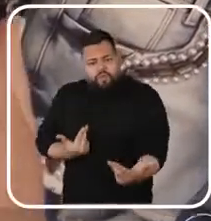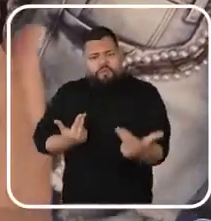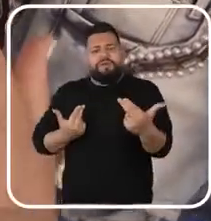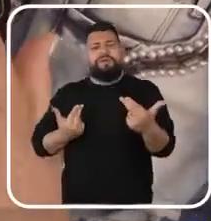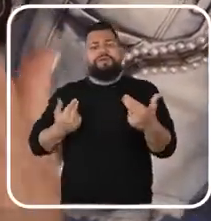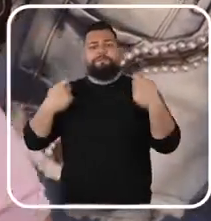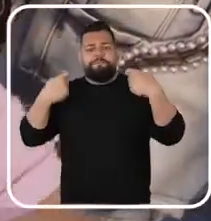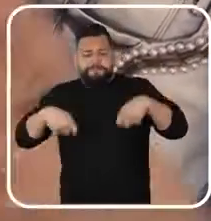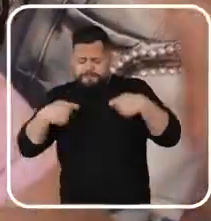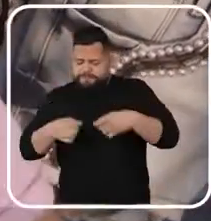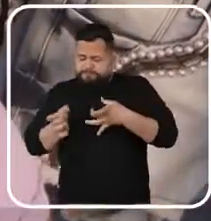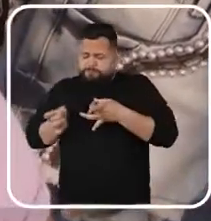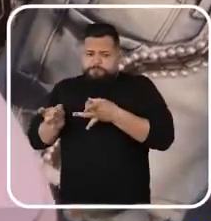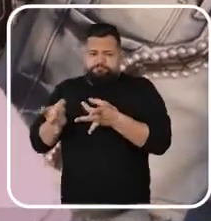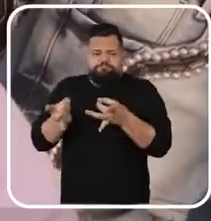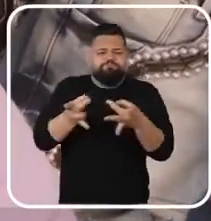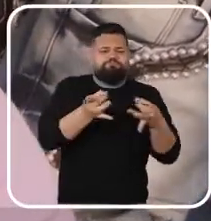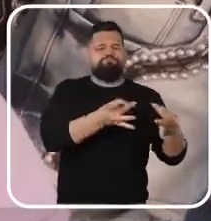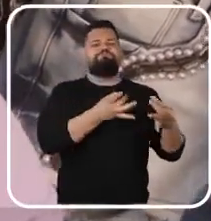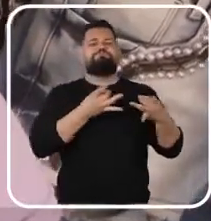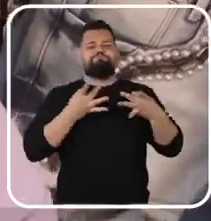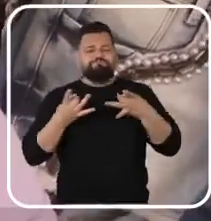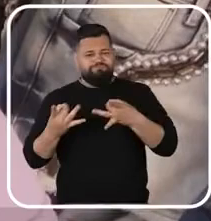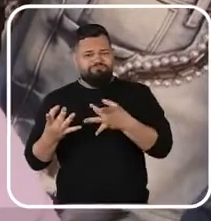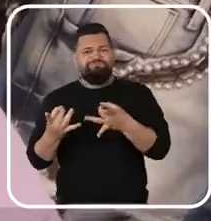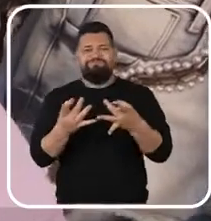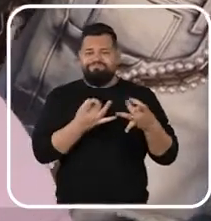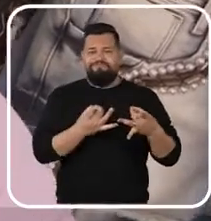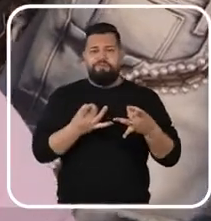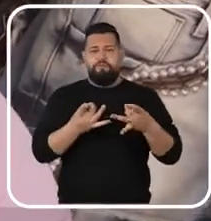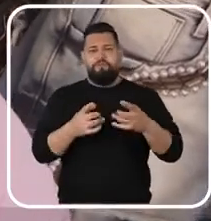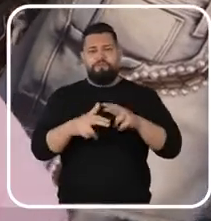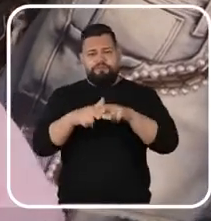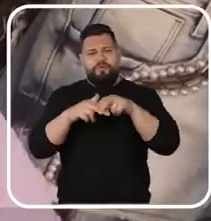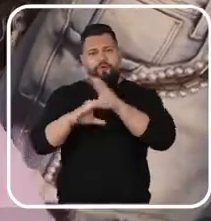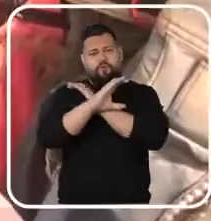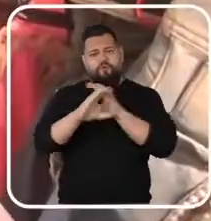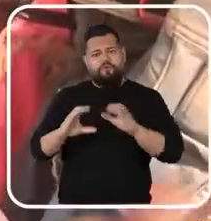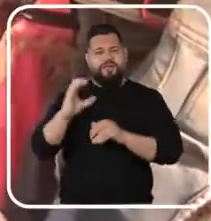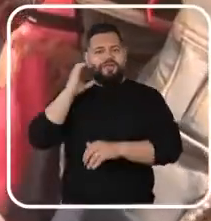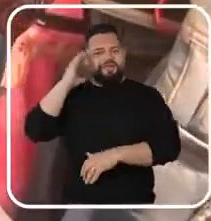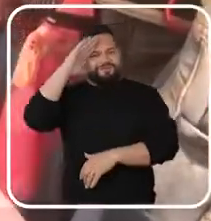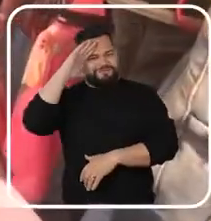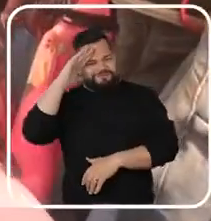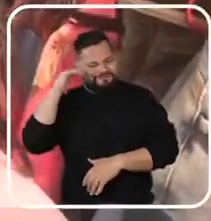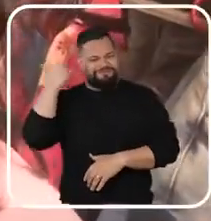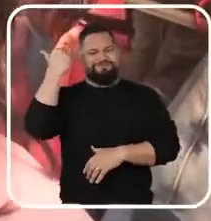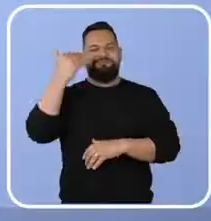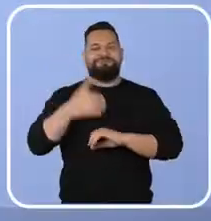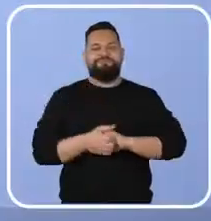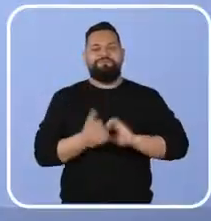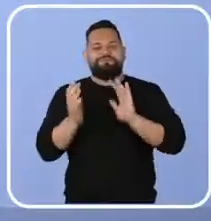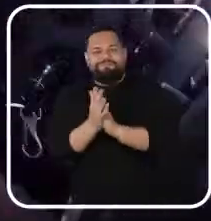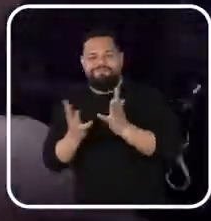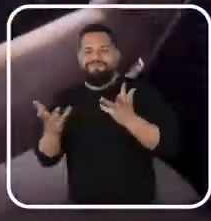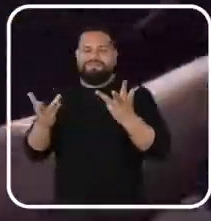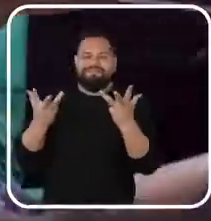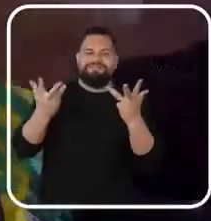Que dependem das vendas Dê um voto de confiança para a nossa Mara Rocha